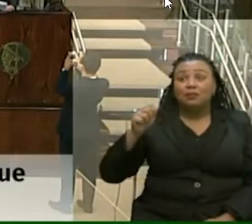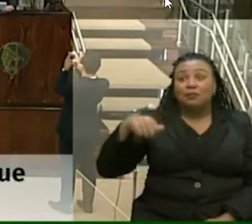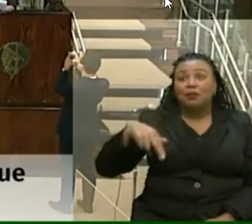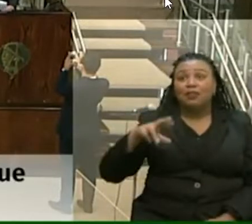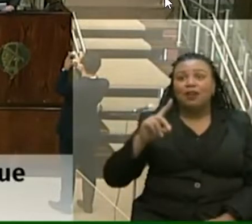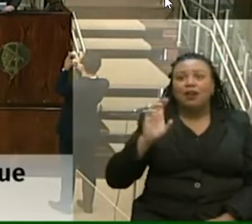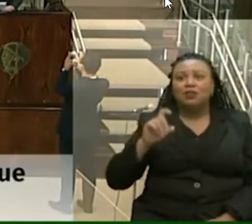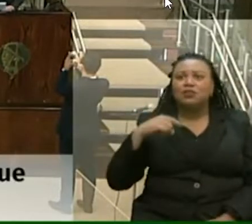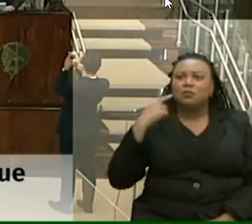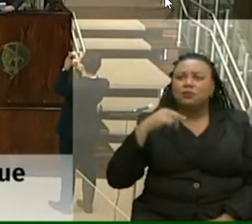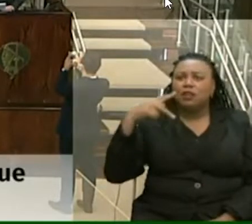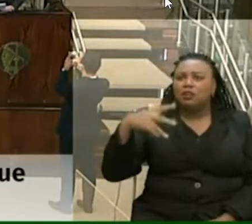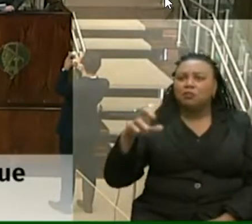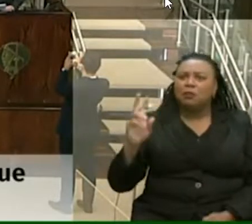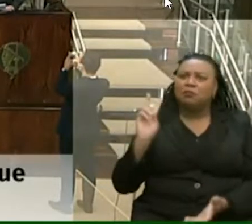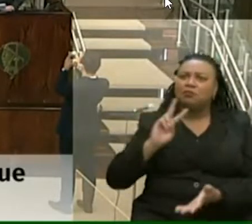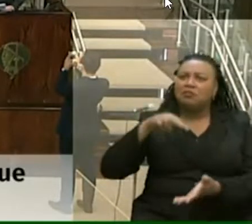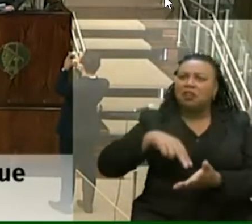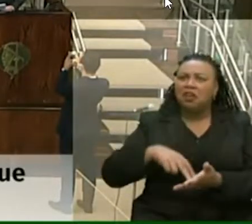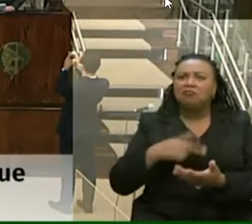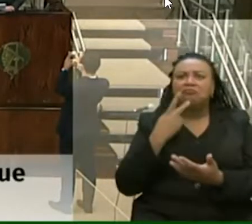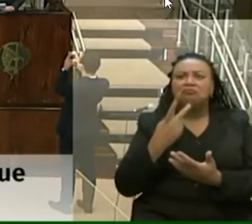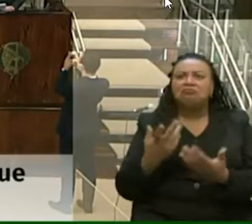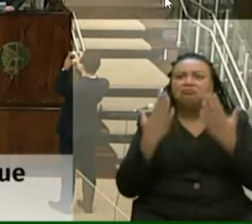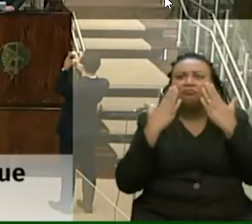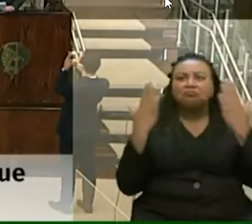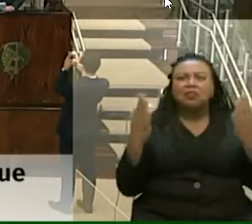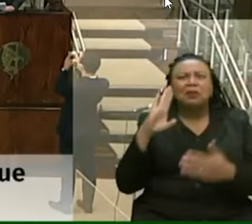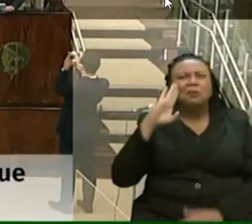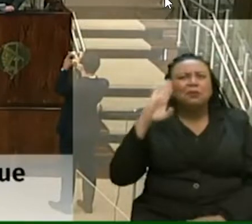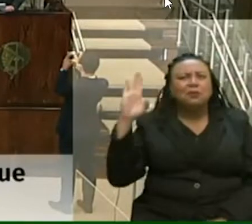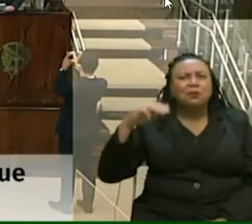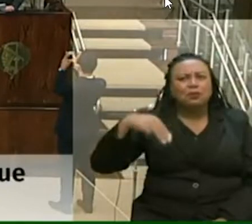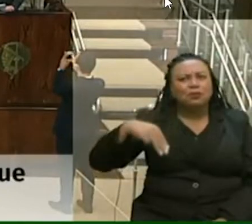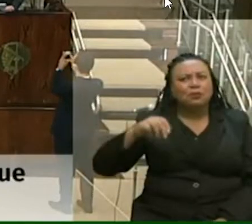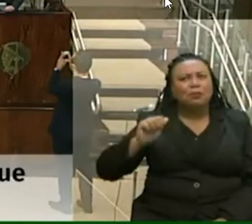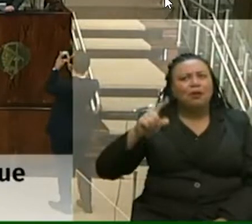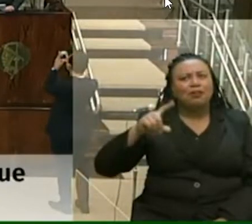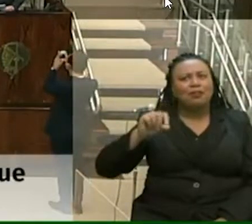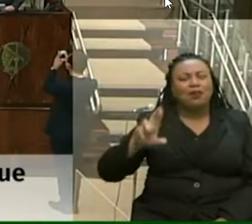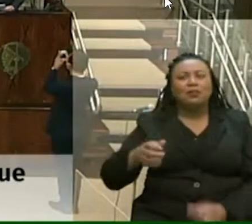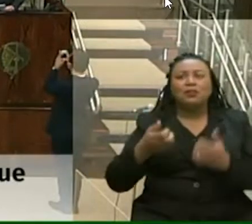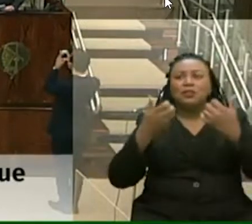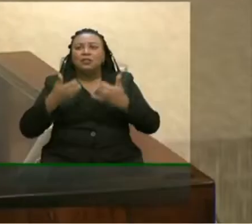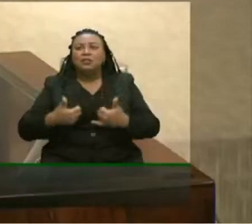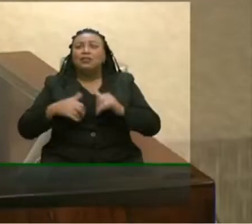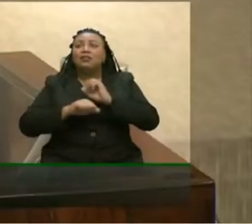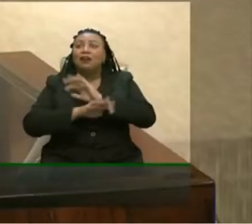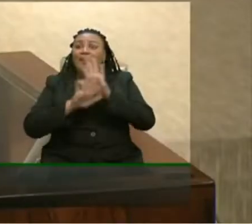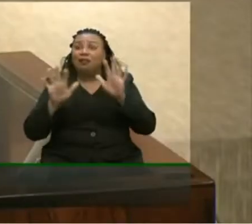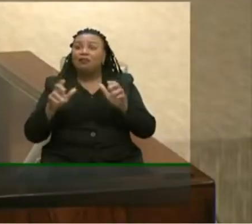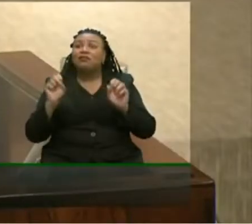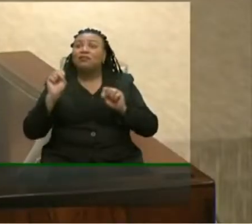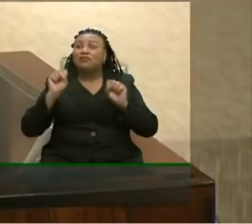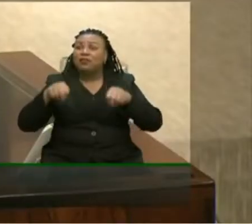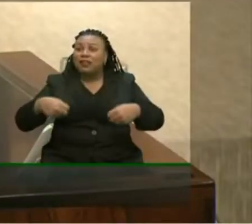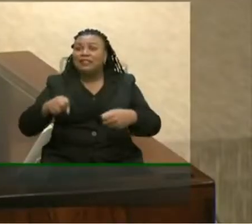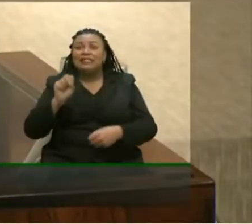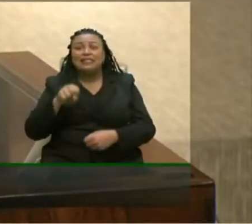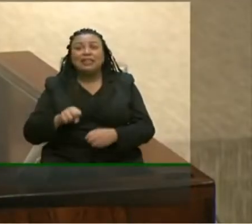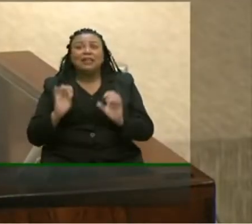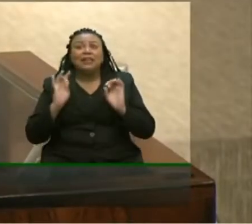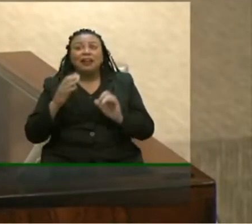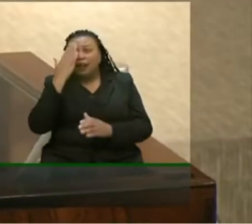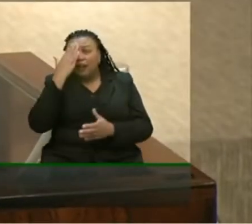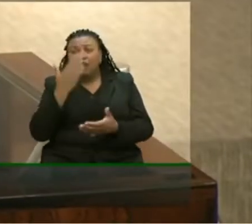Vargas, tenham vindo aqui, de forma franca e sincera, especialmente o deputado Mainardi, deixando claro que defendem, sim, um privilégio, que acreditam